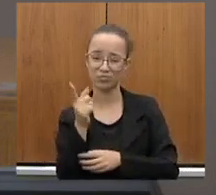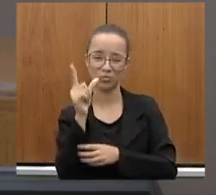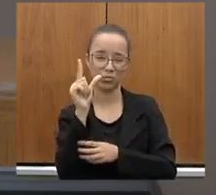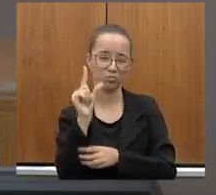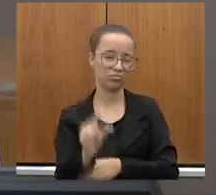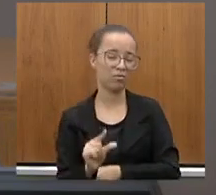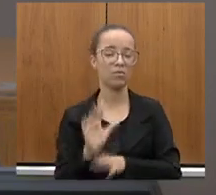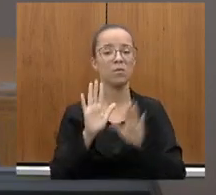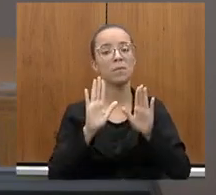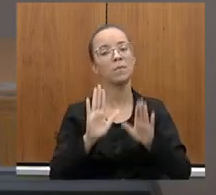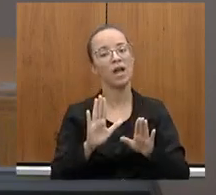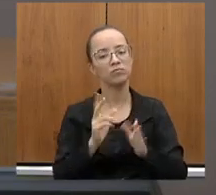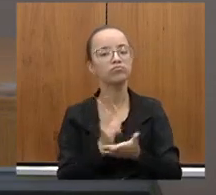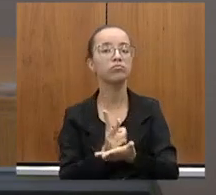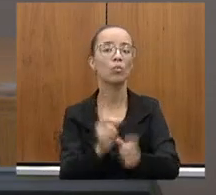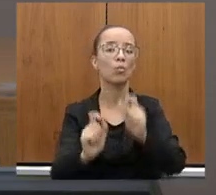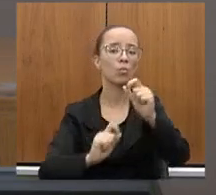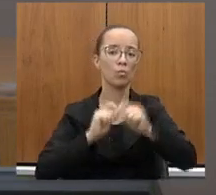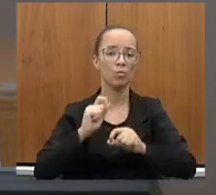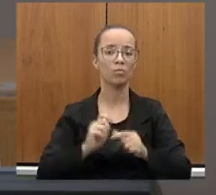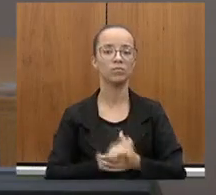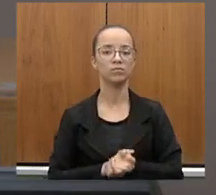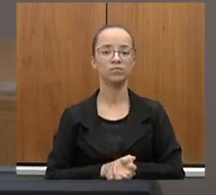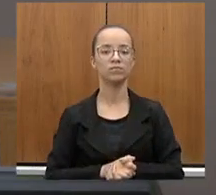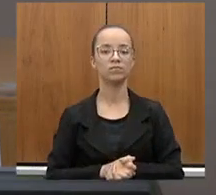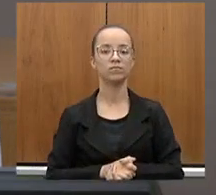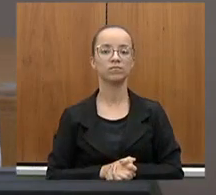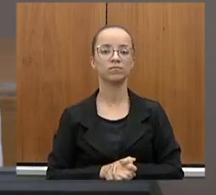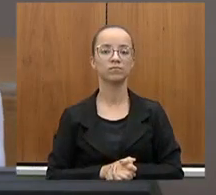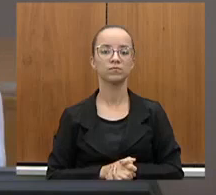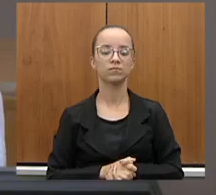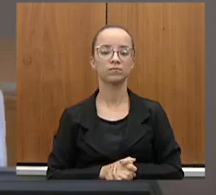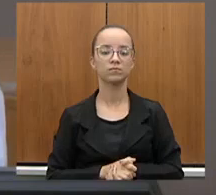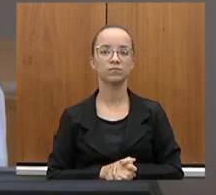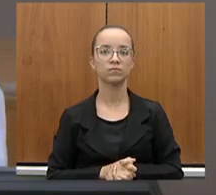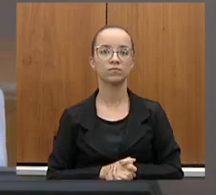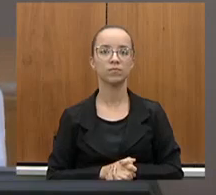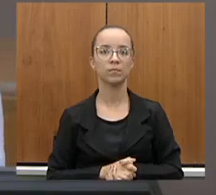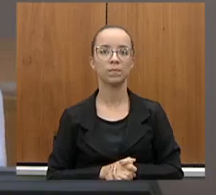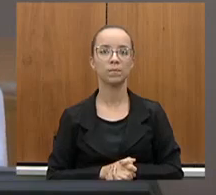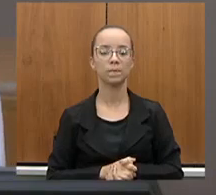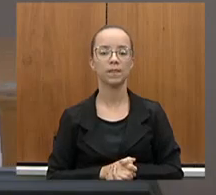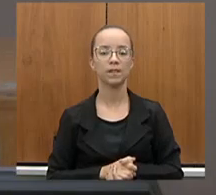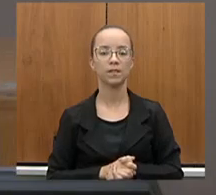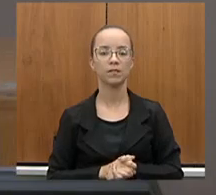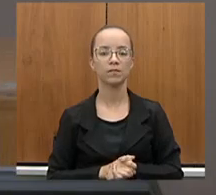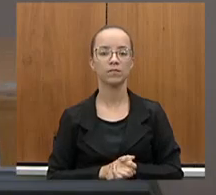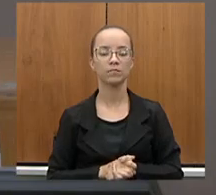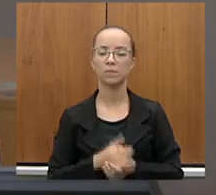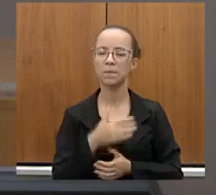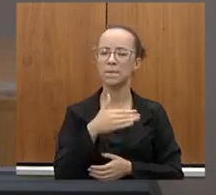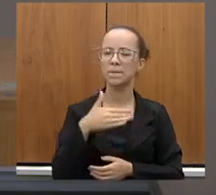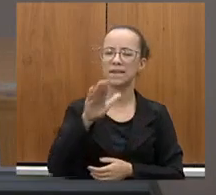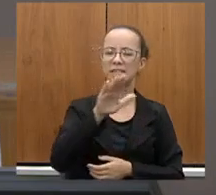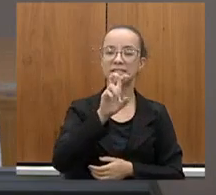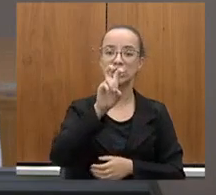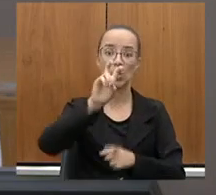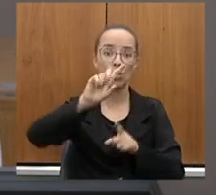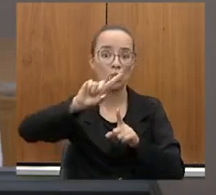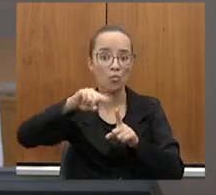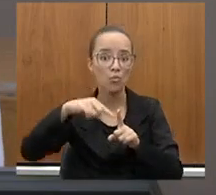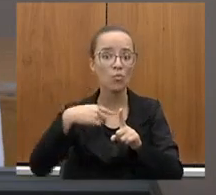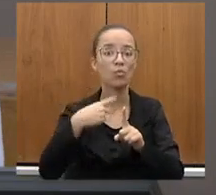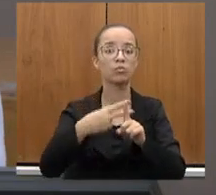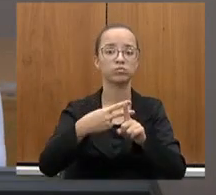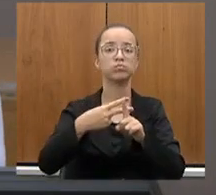serve de organização, estamos falando aí de, temos realizado, pode, exatamente, mais de cinco vezes o número de